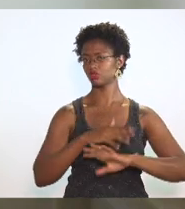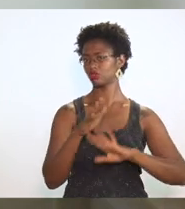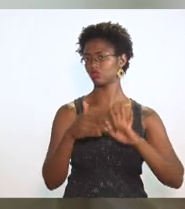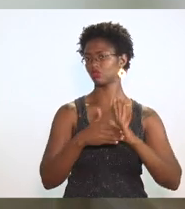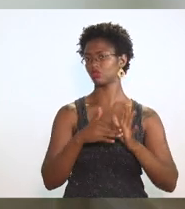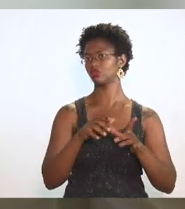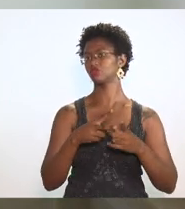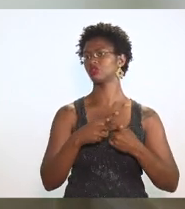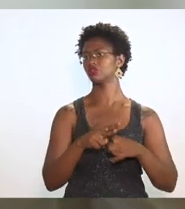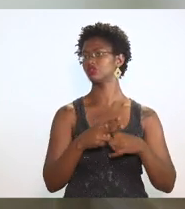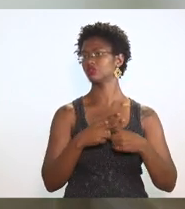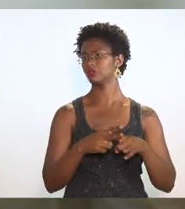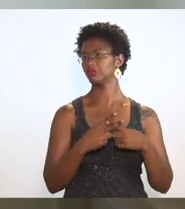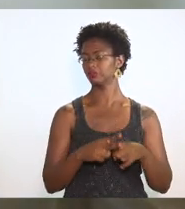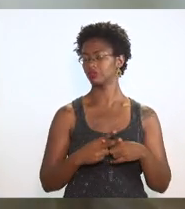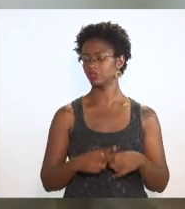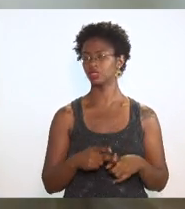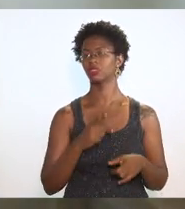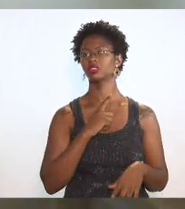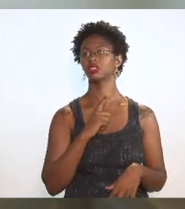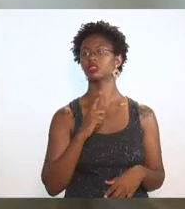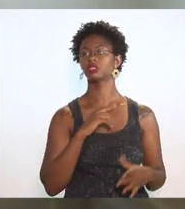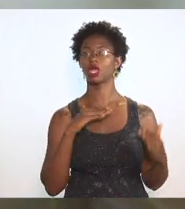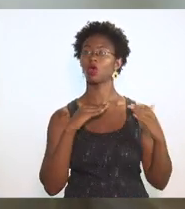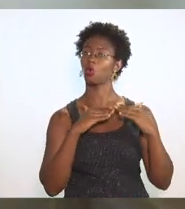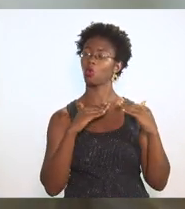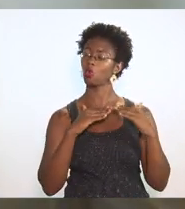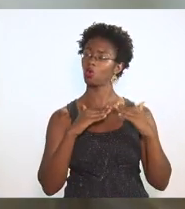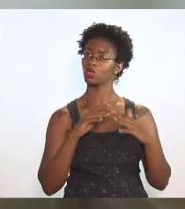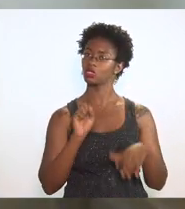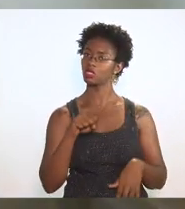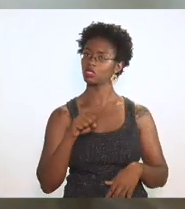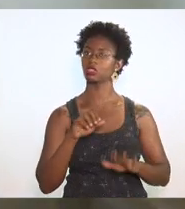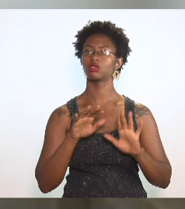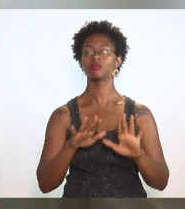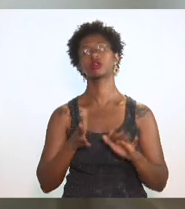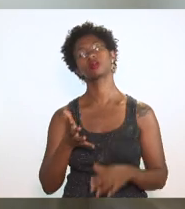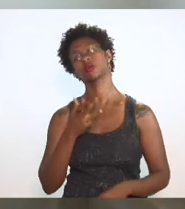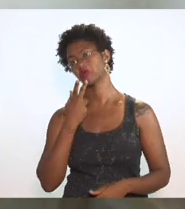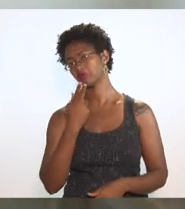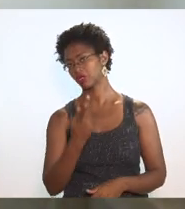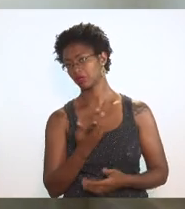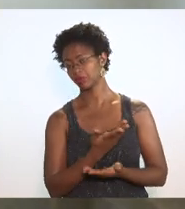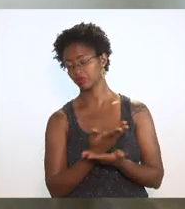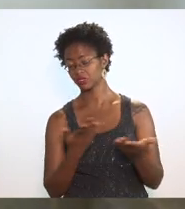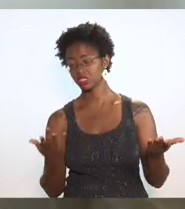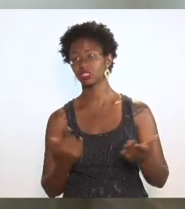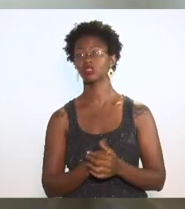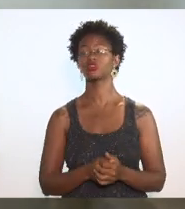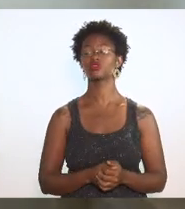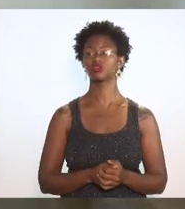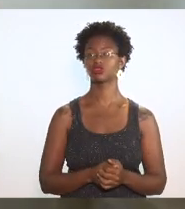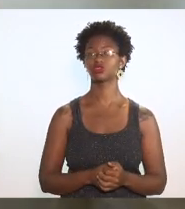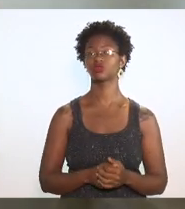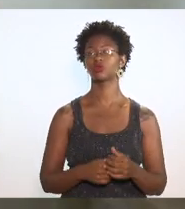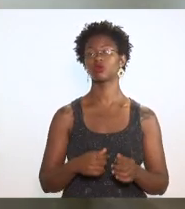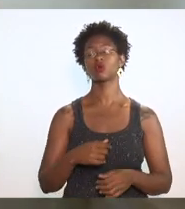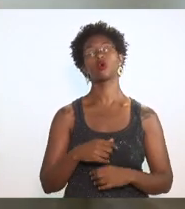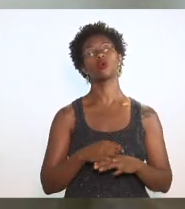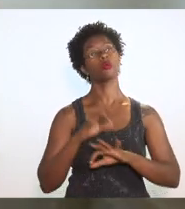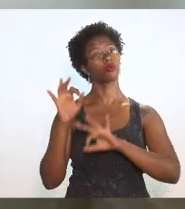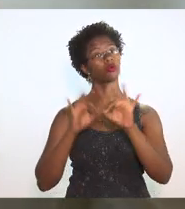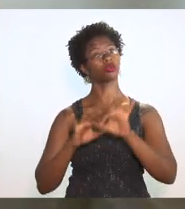temos total concordância. Queria dizer, em um projeto ser autorizativo ou determinativo,